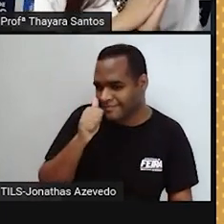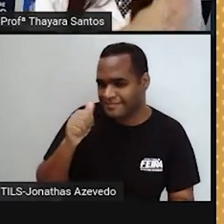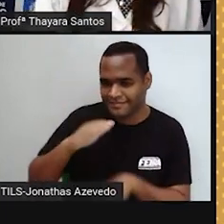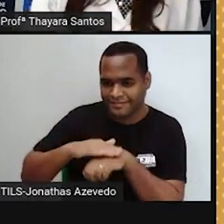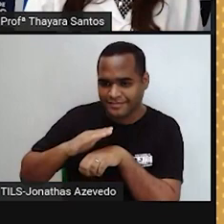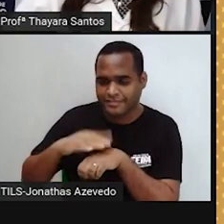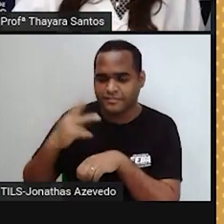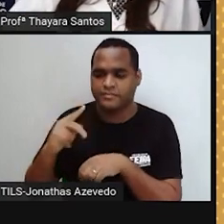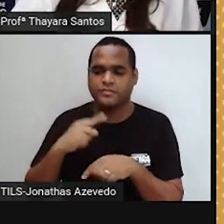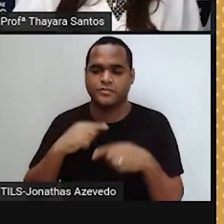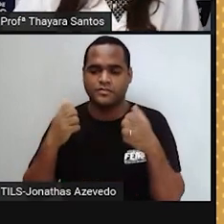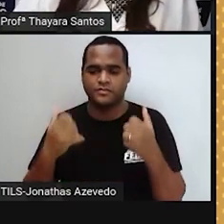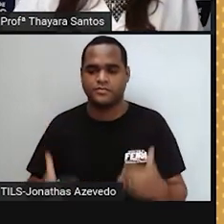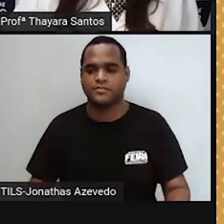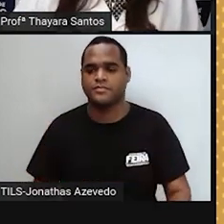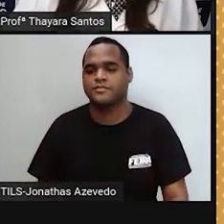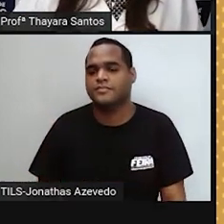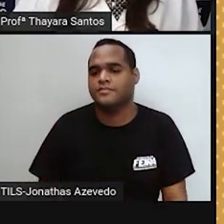secundário.